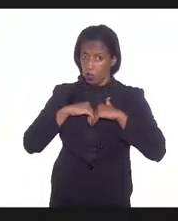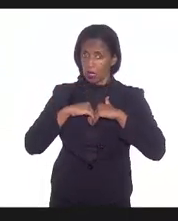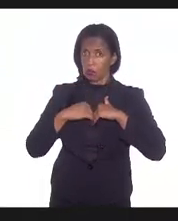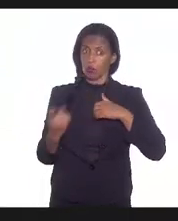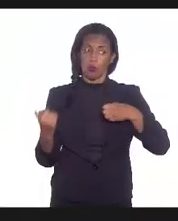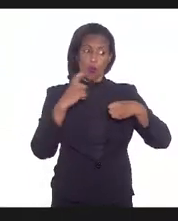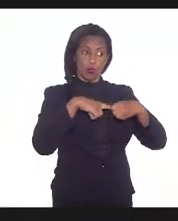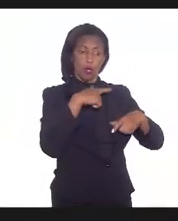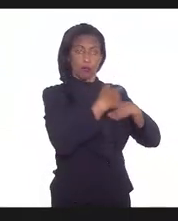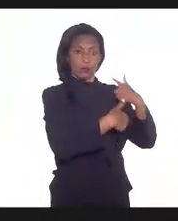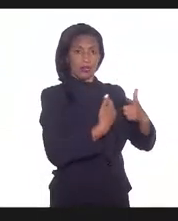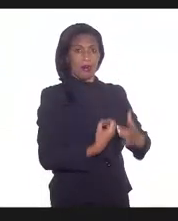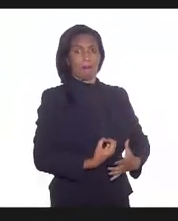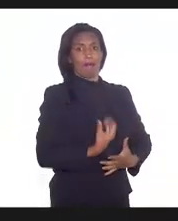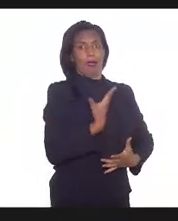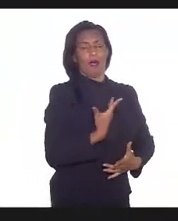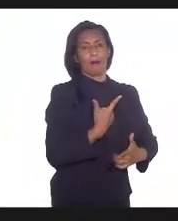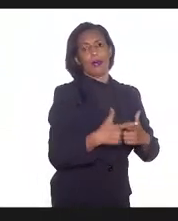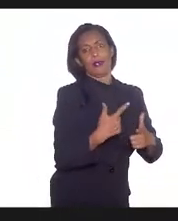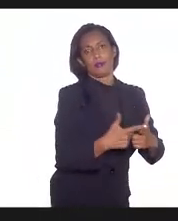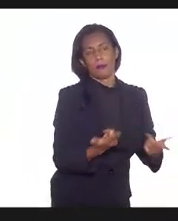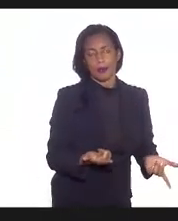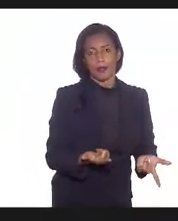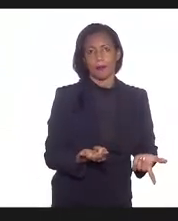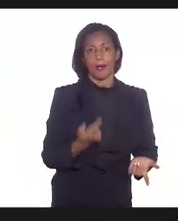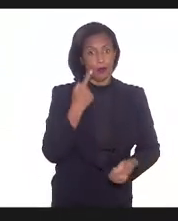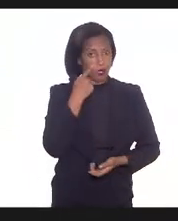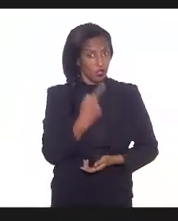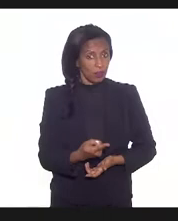retorno, enfim, é o que a gente tem visto por aí.